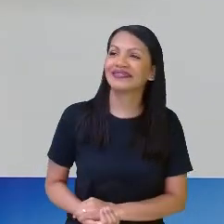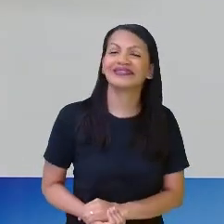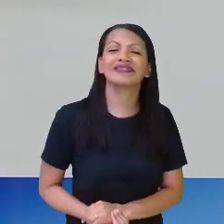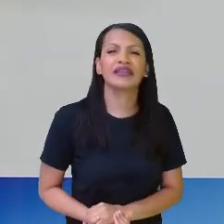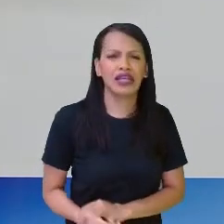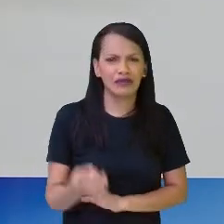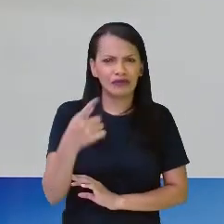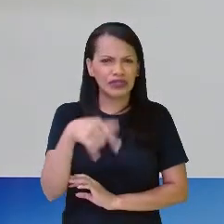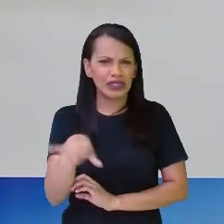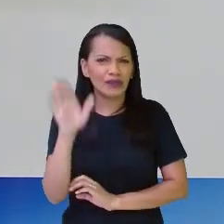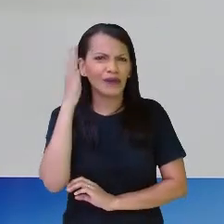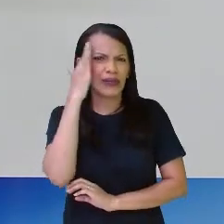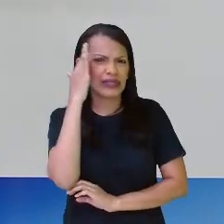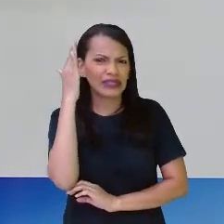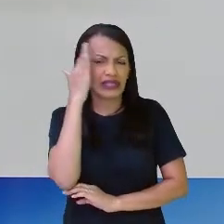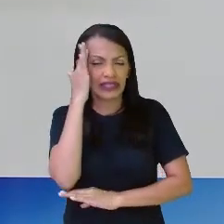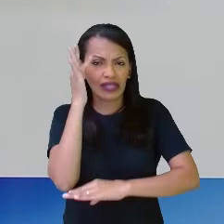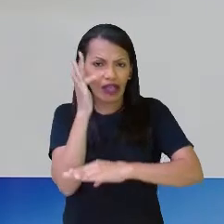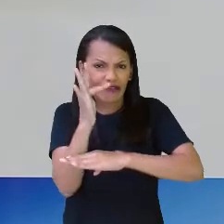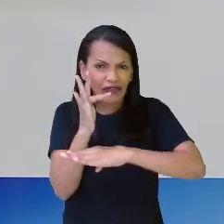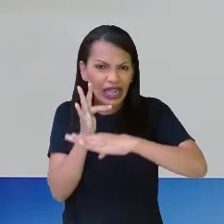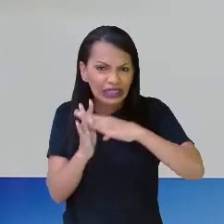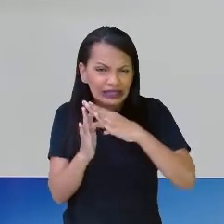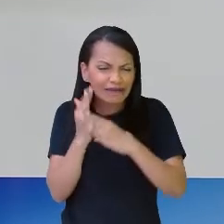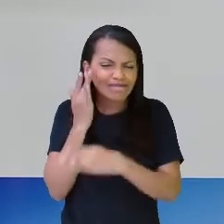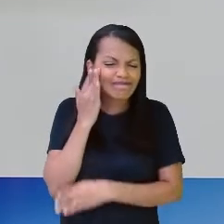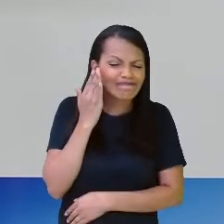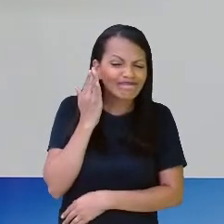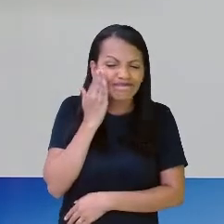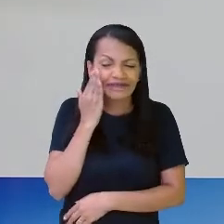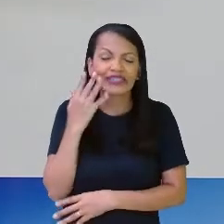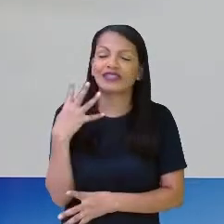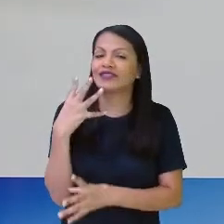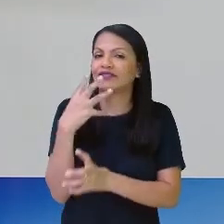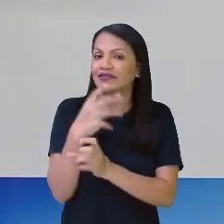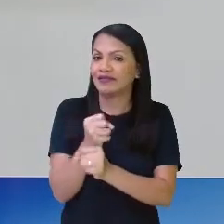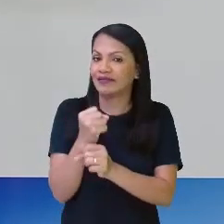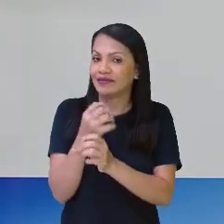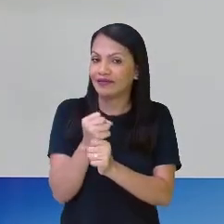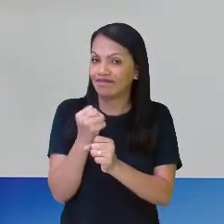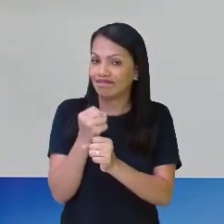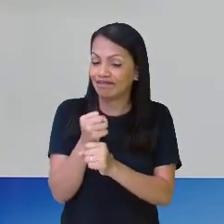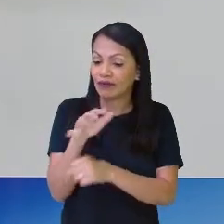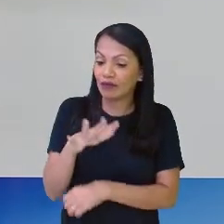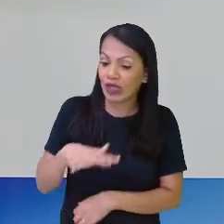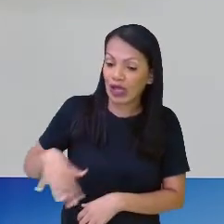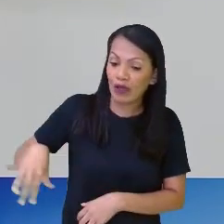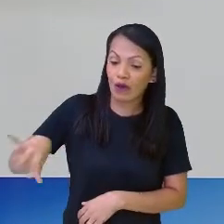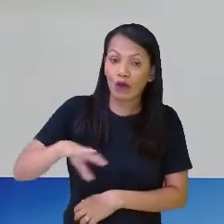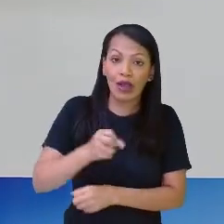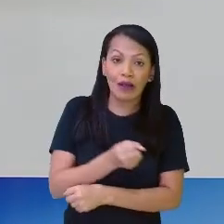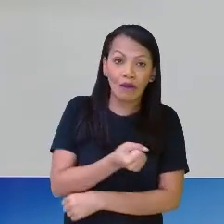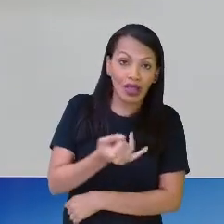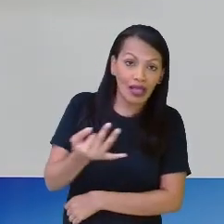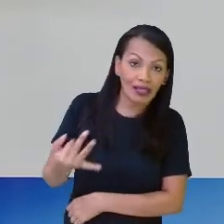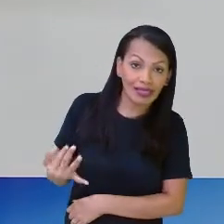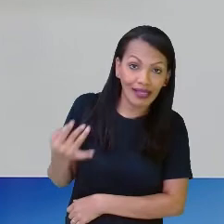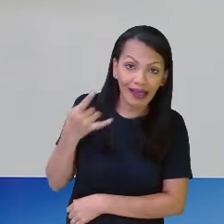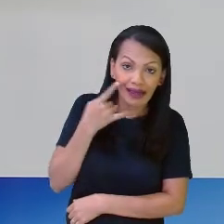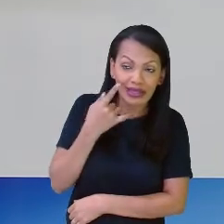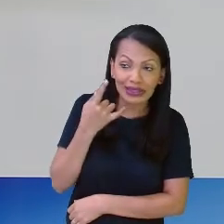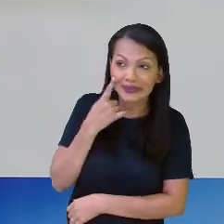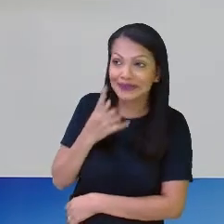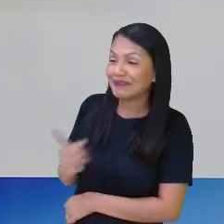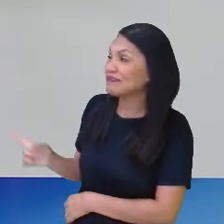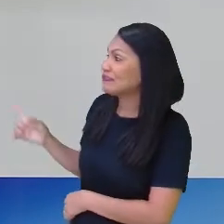Estão compreendendo a fração discreta? A gente está calculando a fração em uma quantidade. E aqui, eu